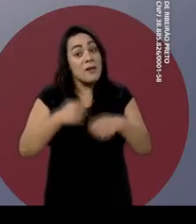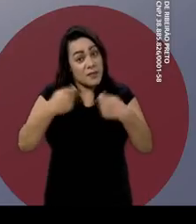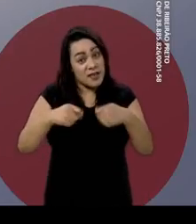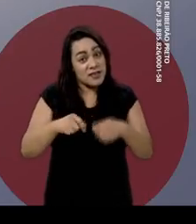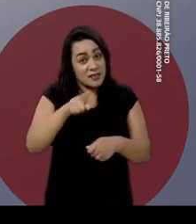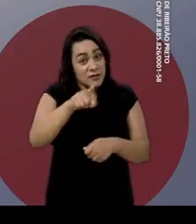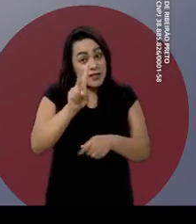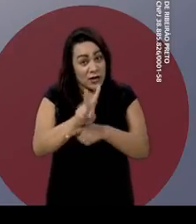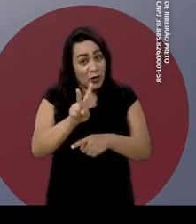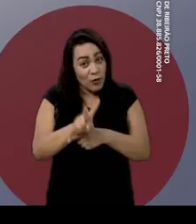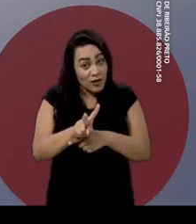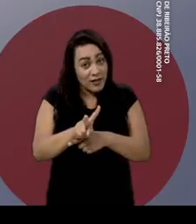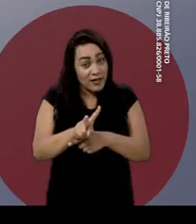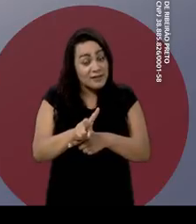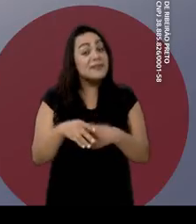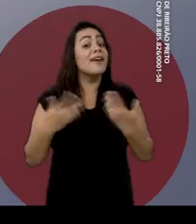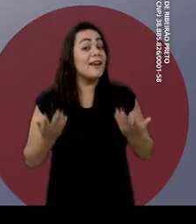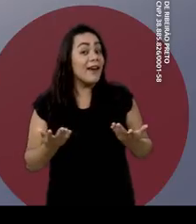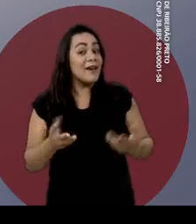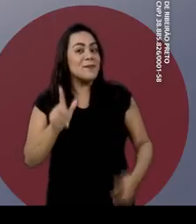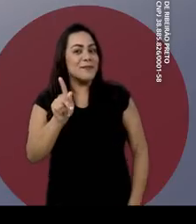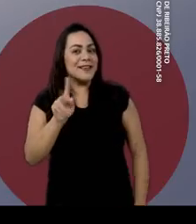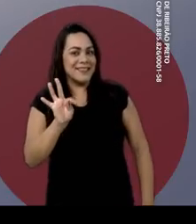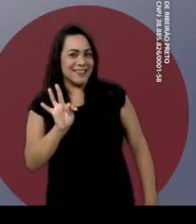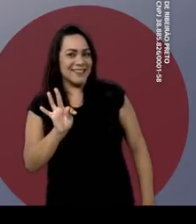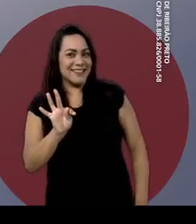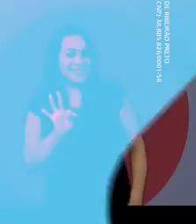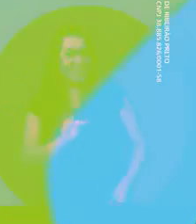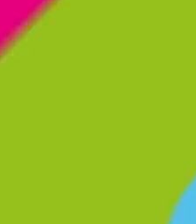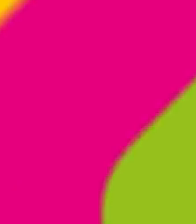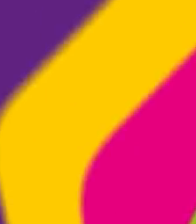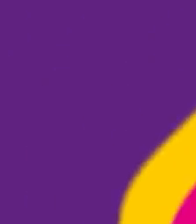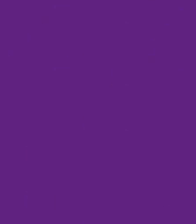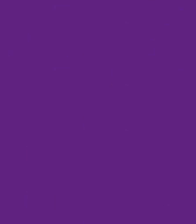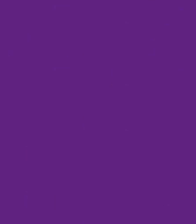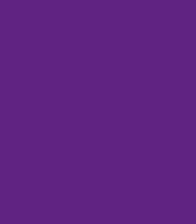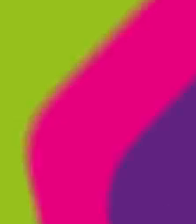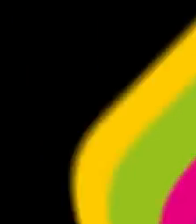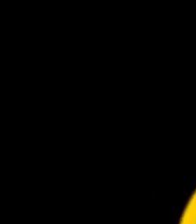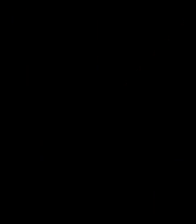na hora H, quem cuida de você é mesmo o PT. Treze!